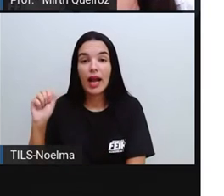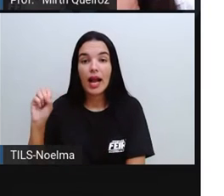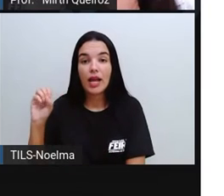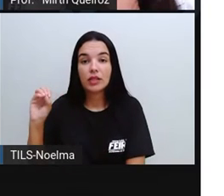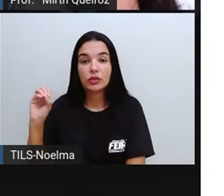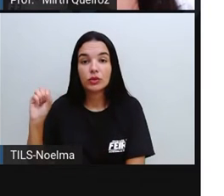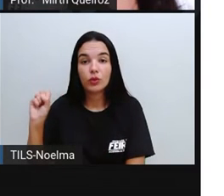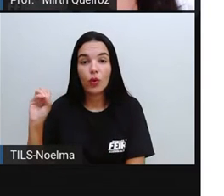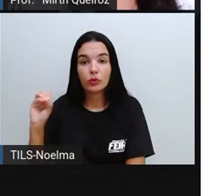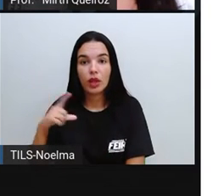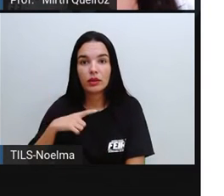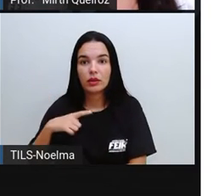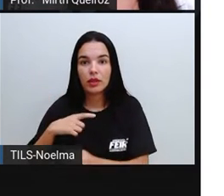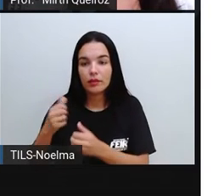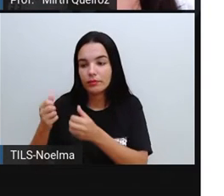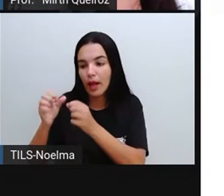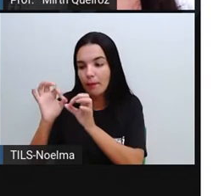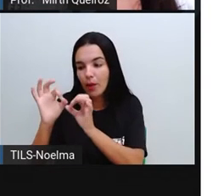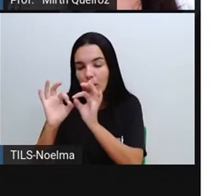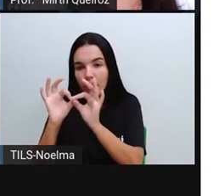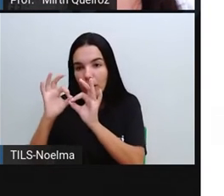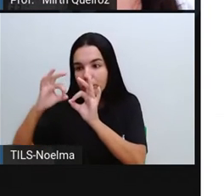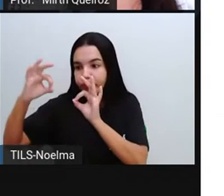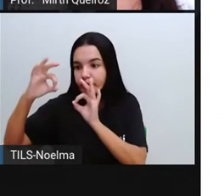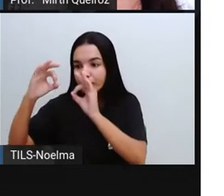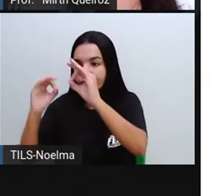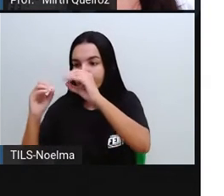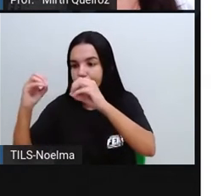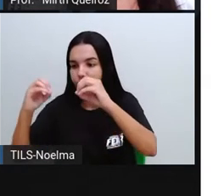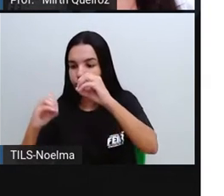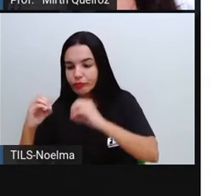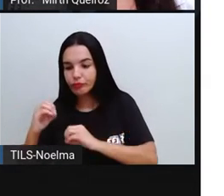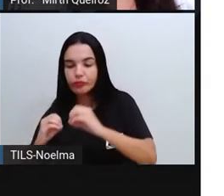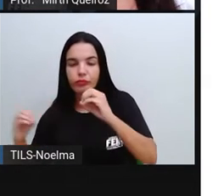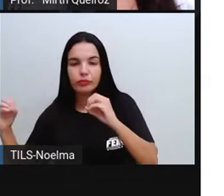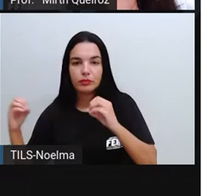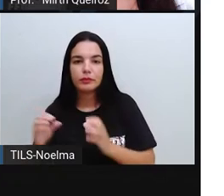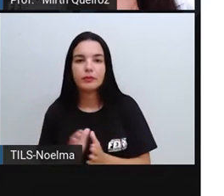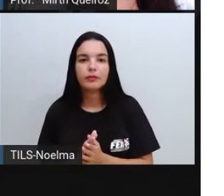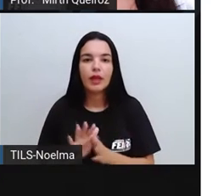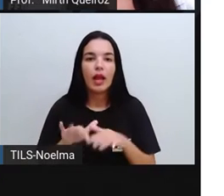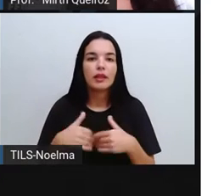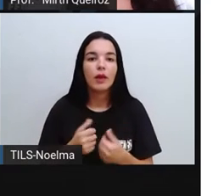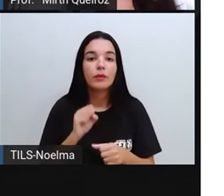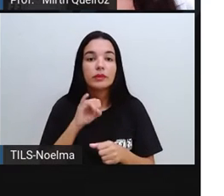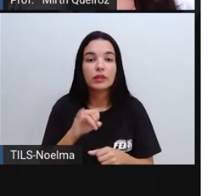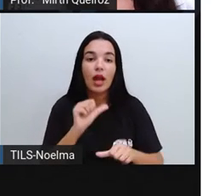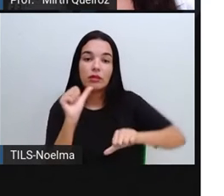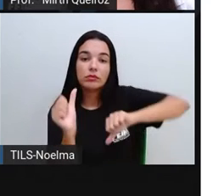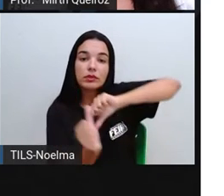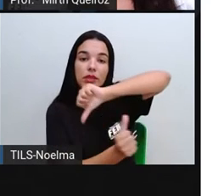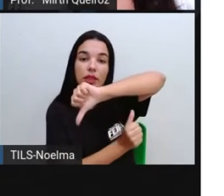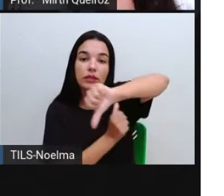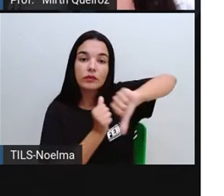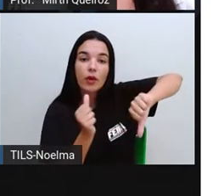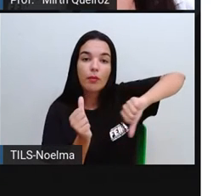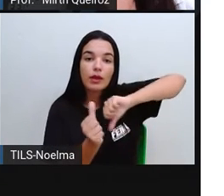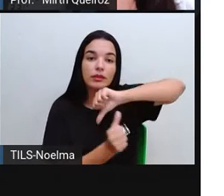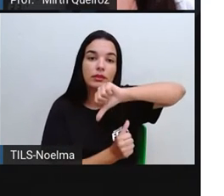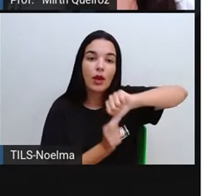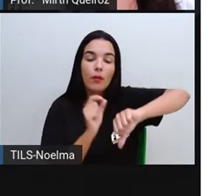do estado, muda de estado, né? Do estado sólido para o líquido, a gente vai dizer que houve uma fusão.